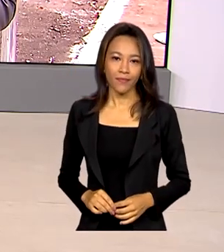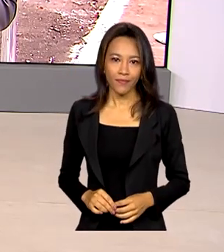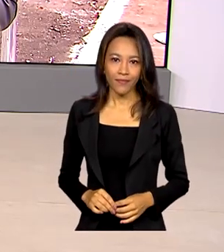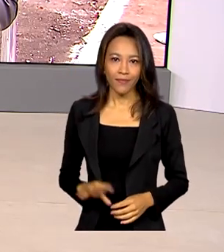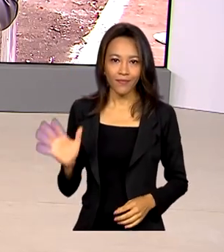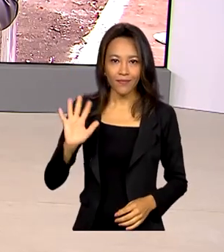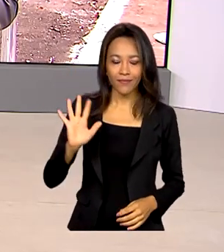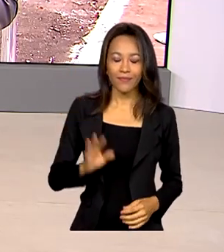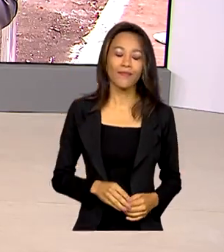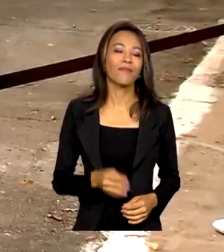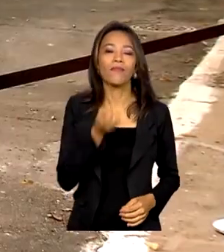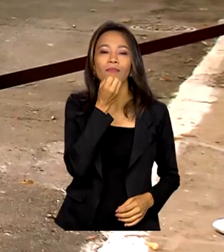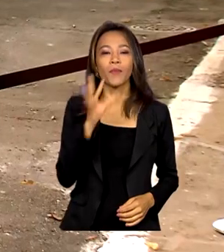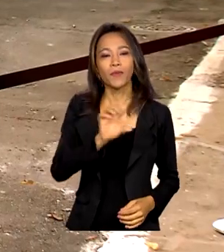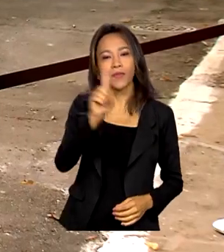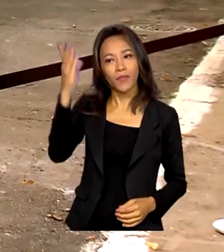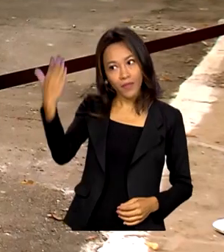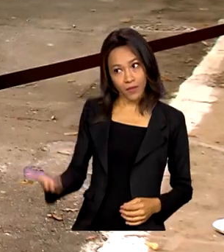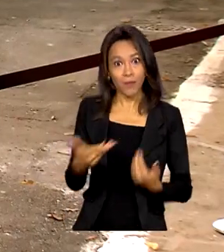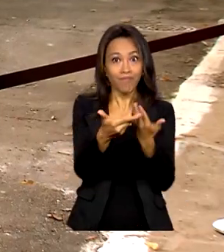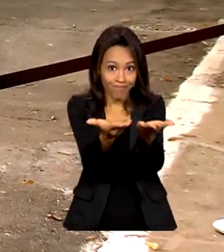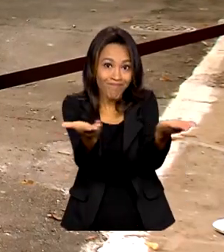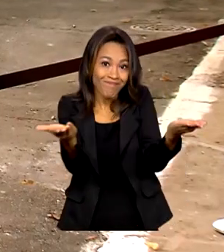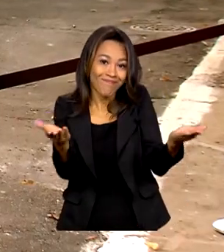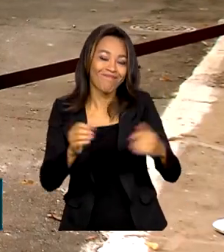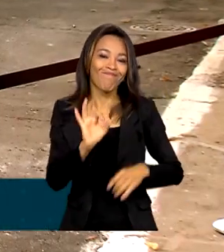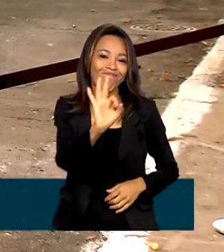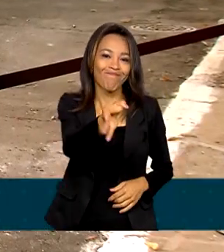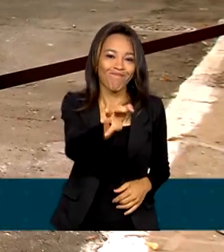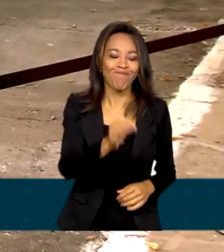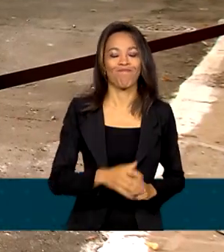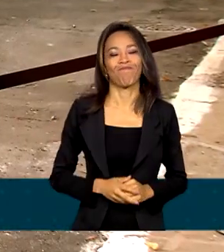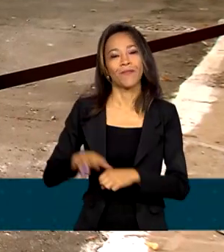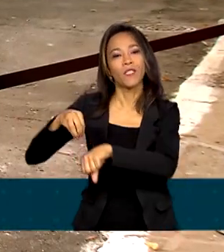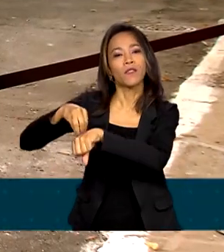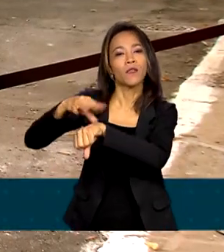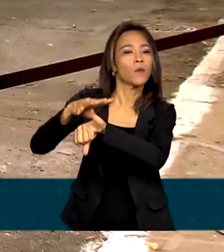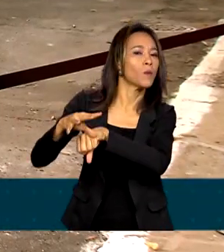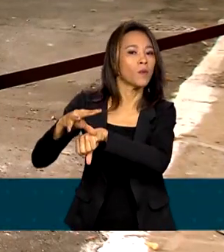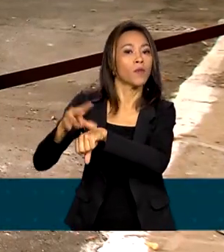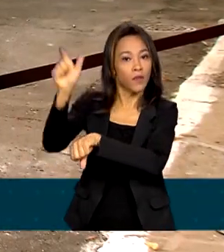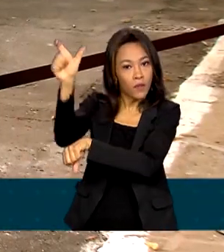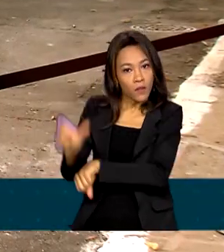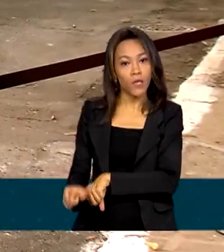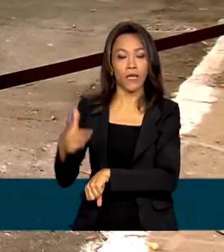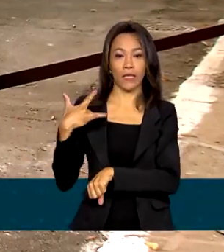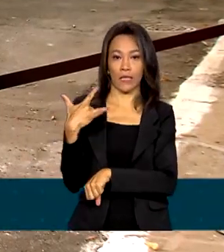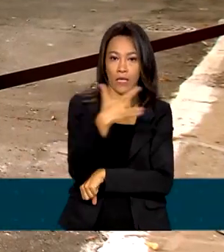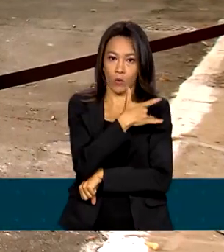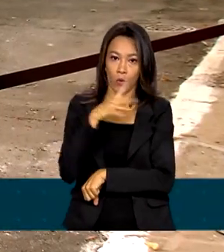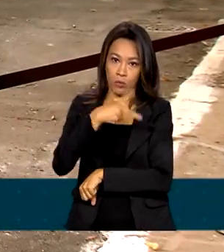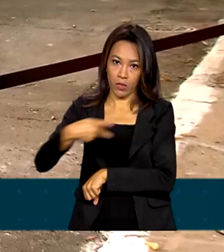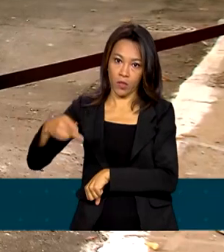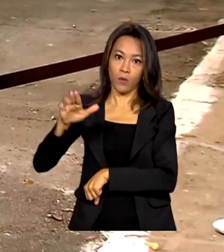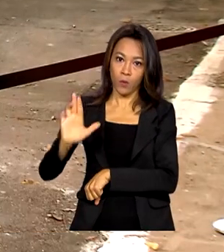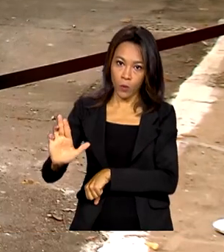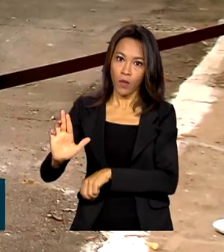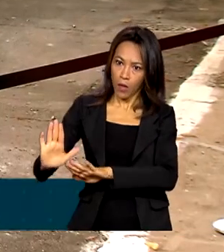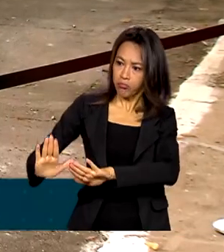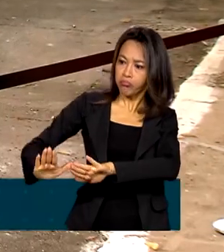Olá, Vanessa, bom dia para você, bom dia a todos. A informação é que a saúde do presidente Lula evoluiu